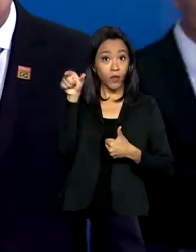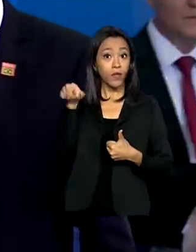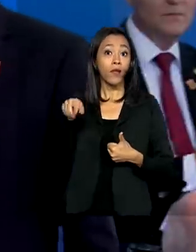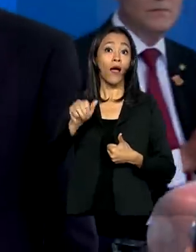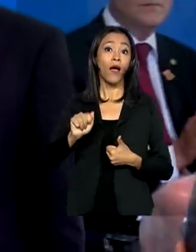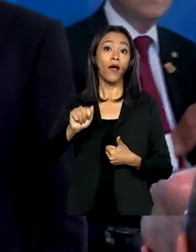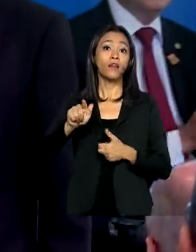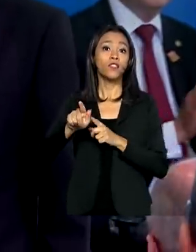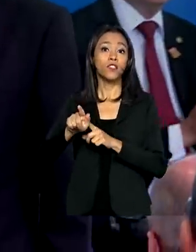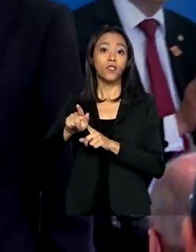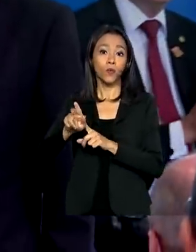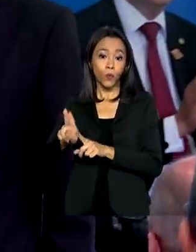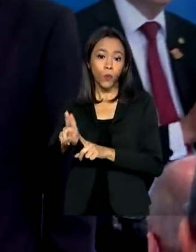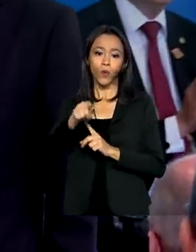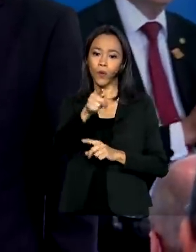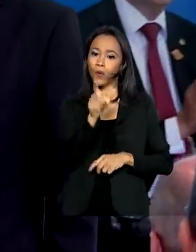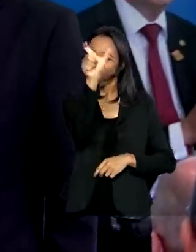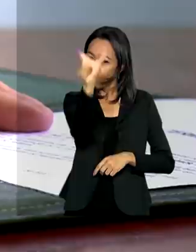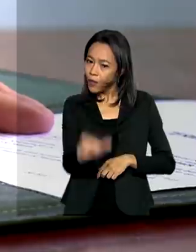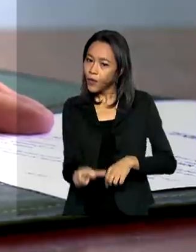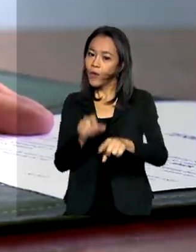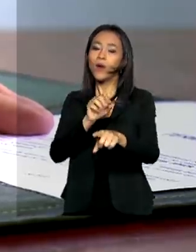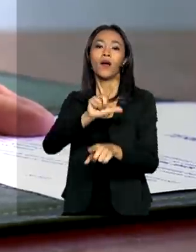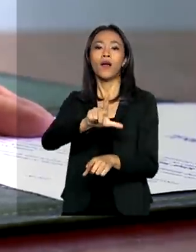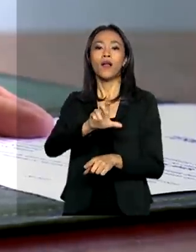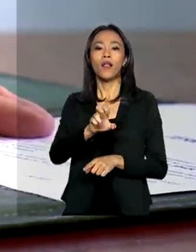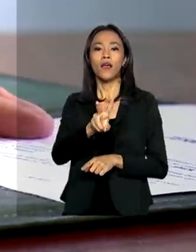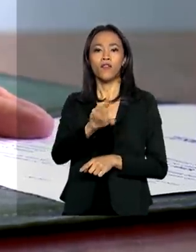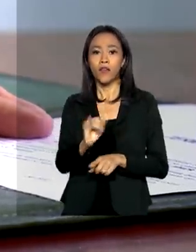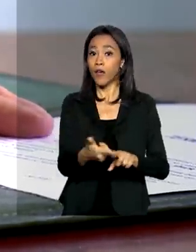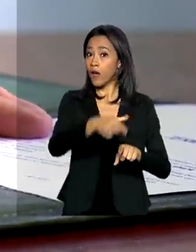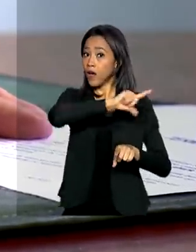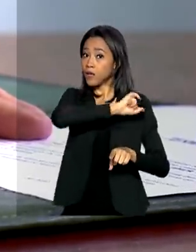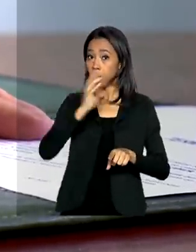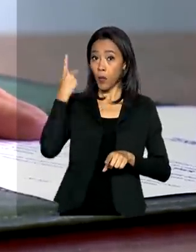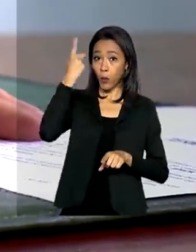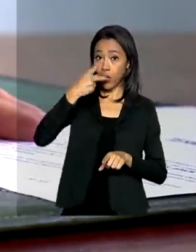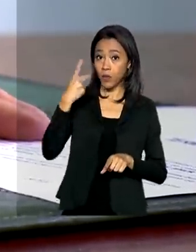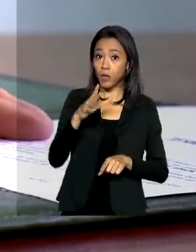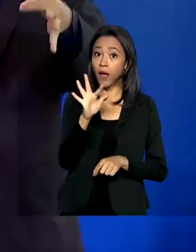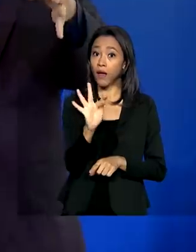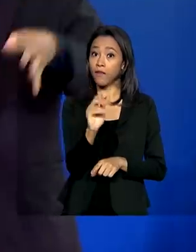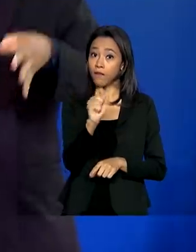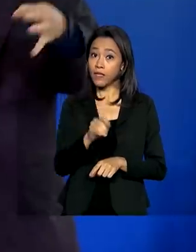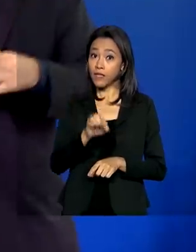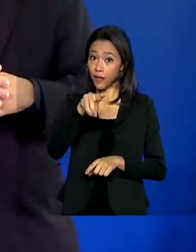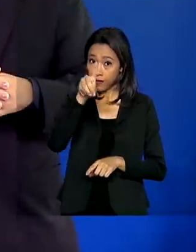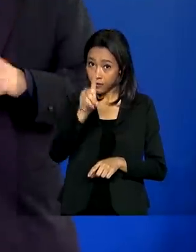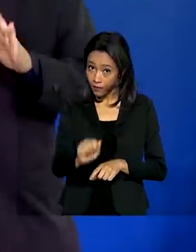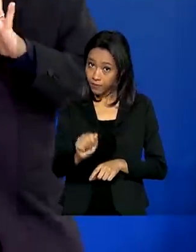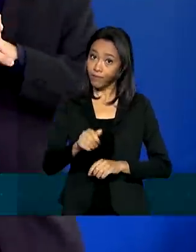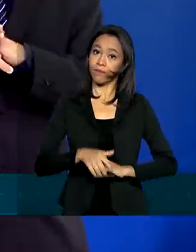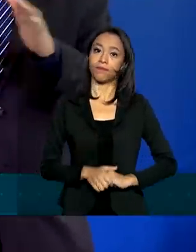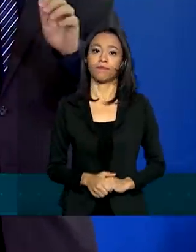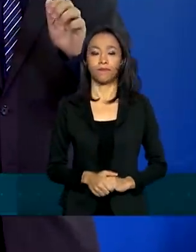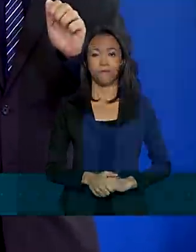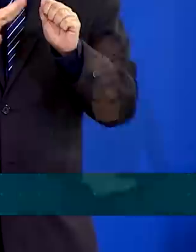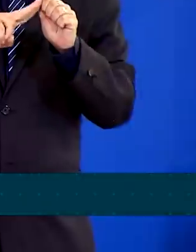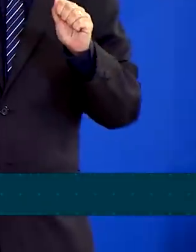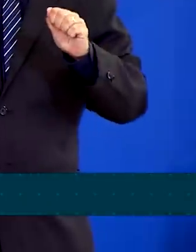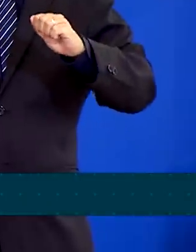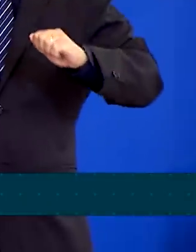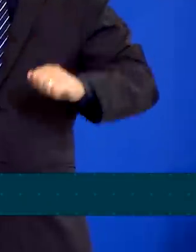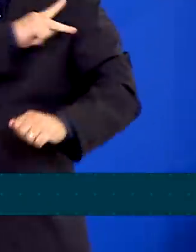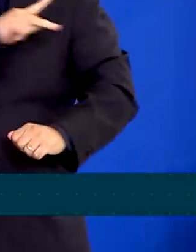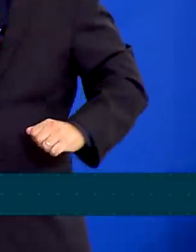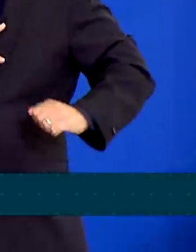tomou posse José Levi Melo de Amaral Júnior, que era procurador-geral da Fazenda Nacional. Uma advocacia pública construtiva